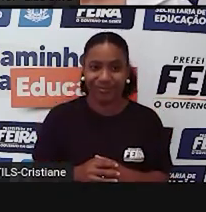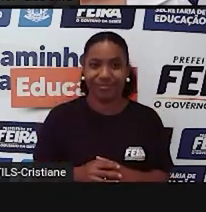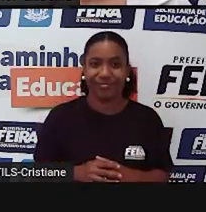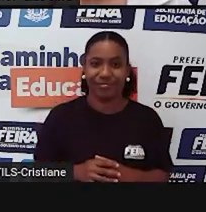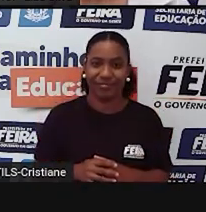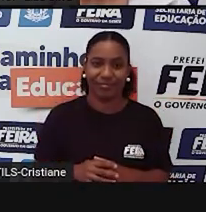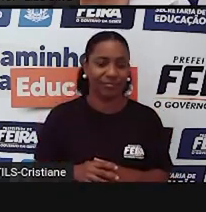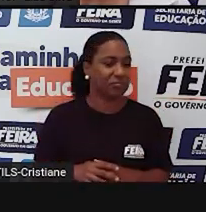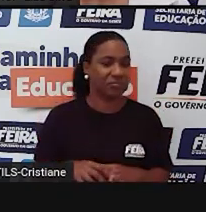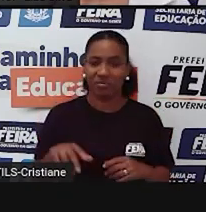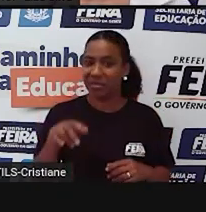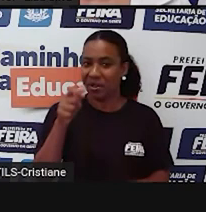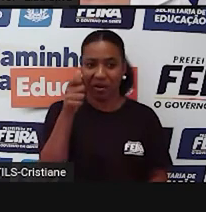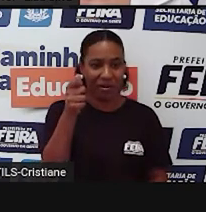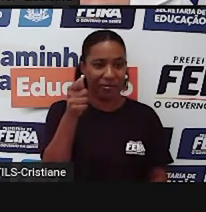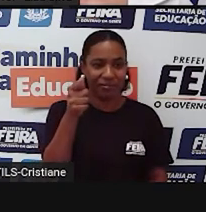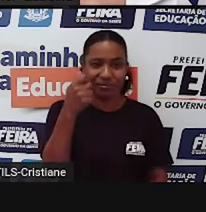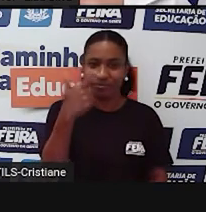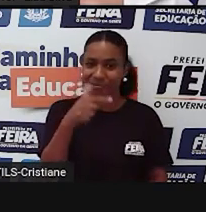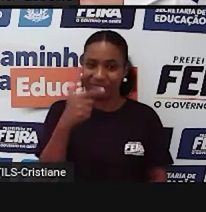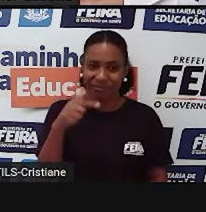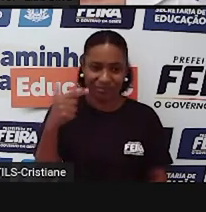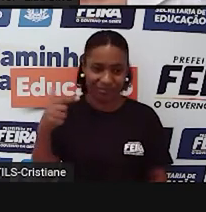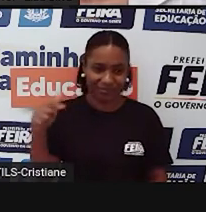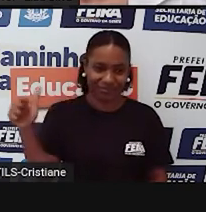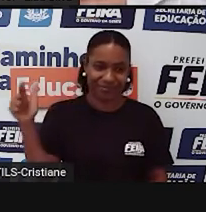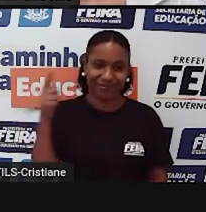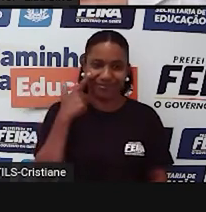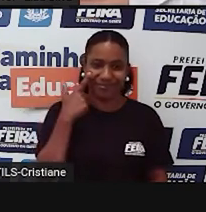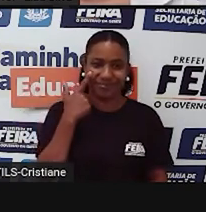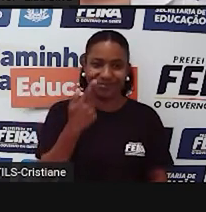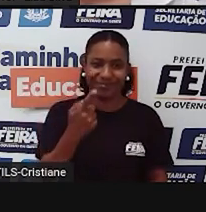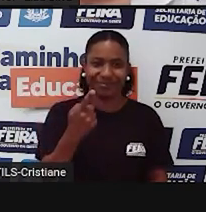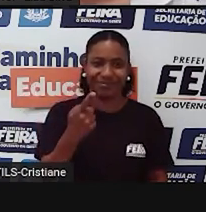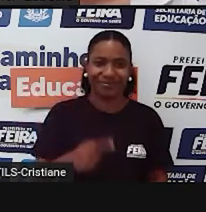provérbio não tem a letra A. Então, vamos lá.